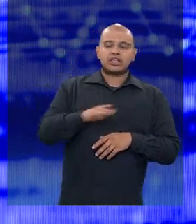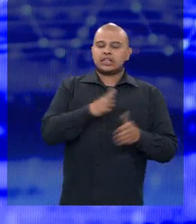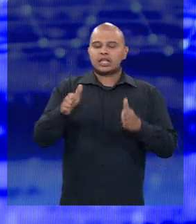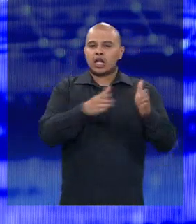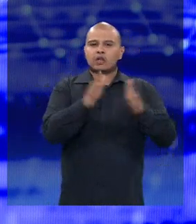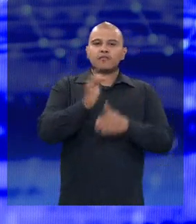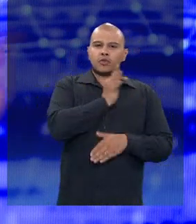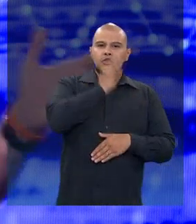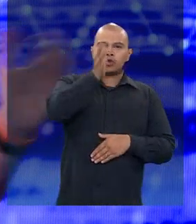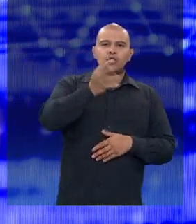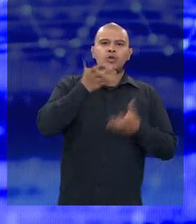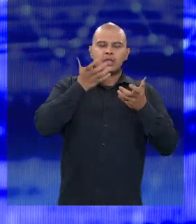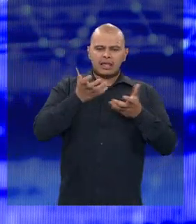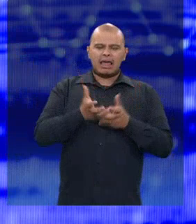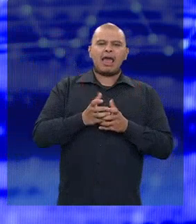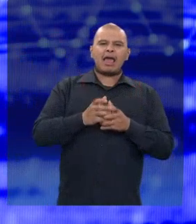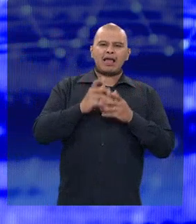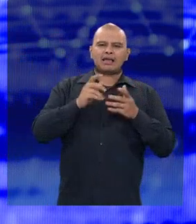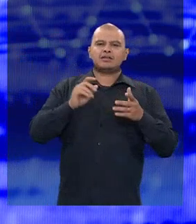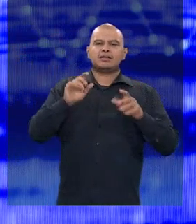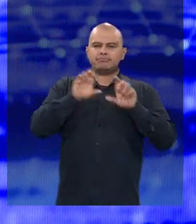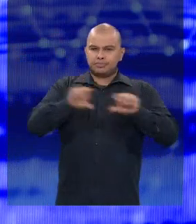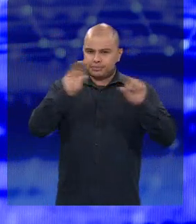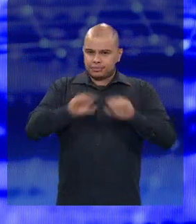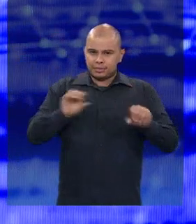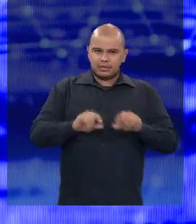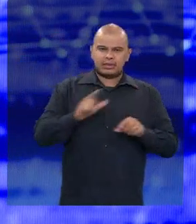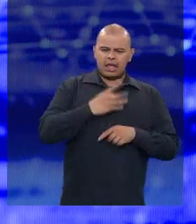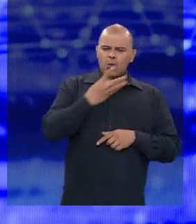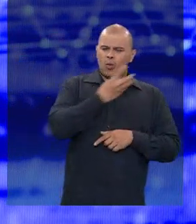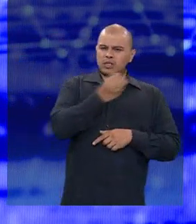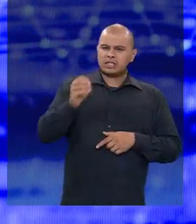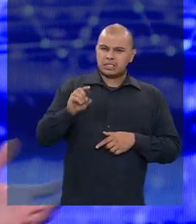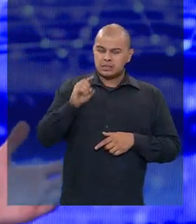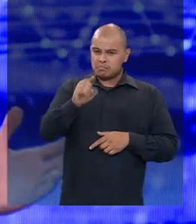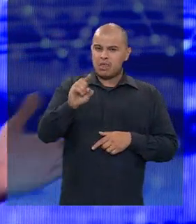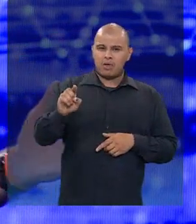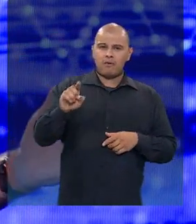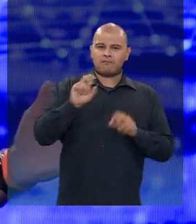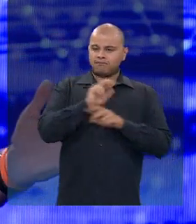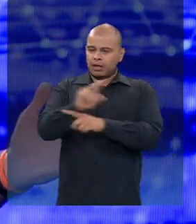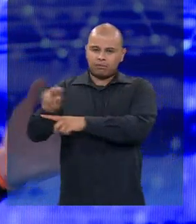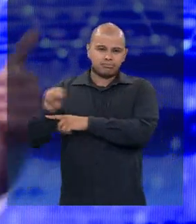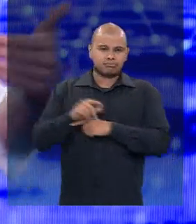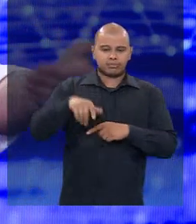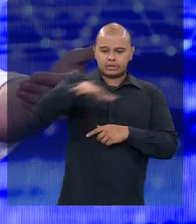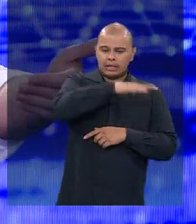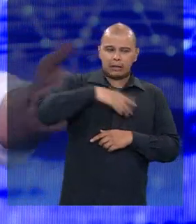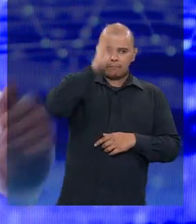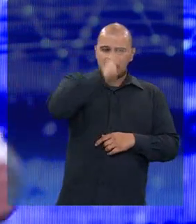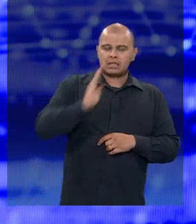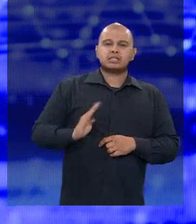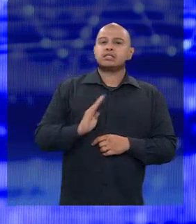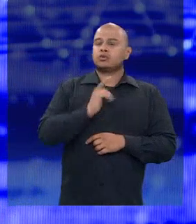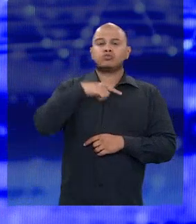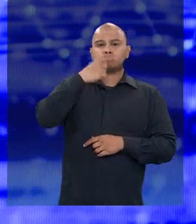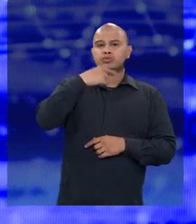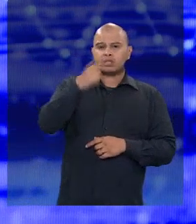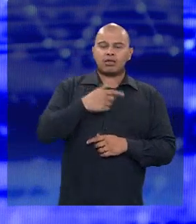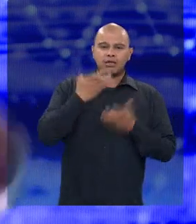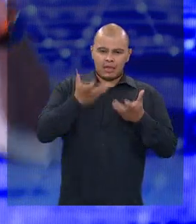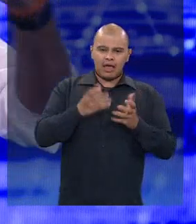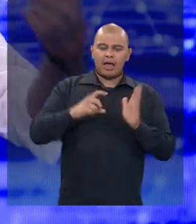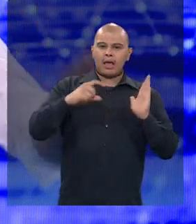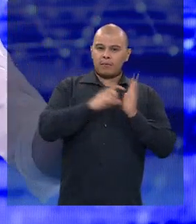contratar programador, como o senhor disse, que está faltando, tem 400 mil vagas de programador abertas no Brasil e não preenche. Quer contratar